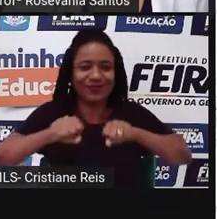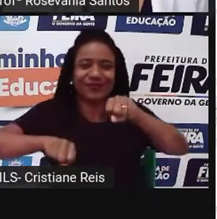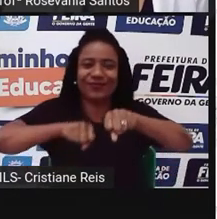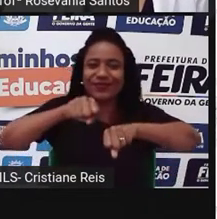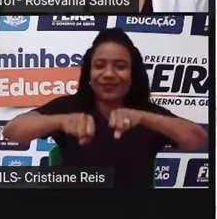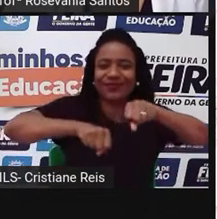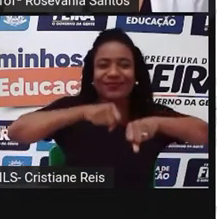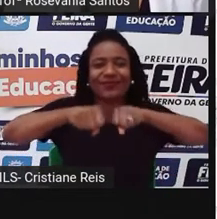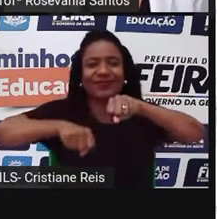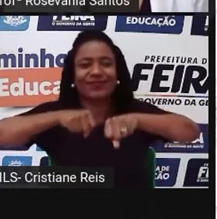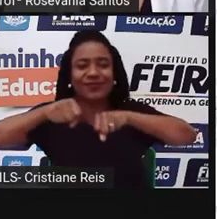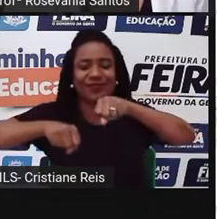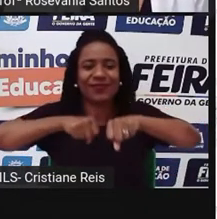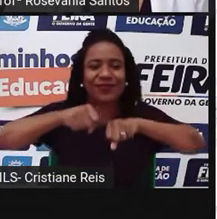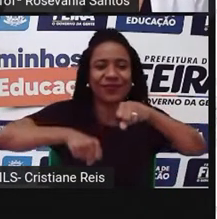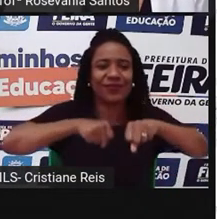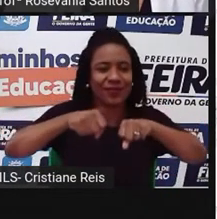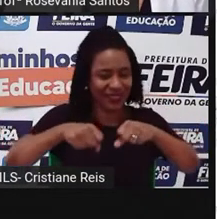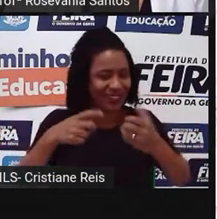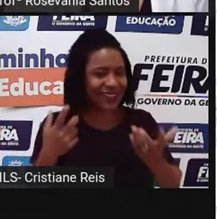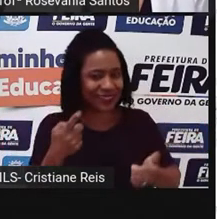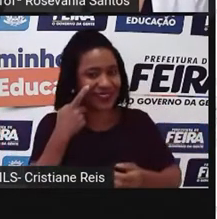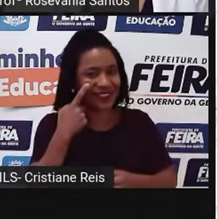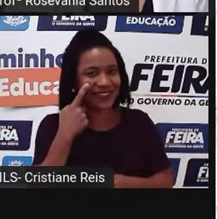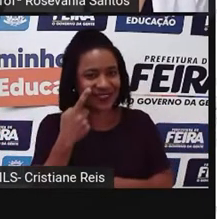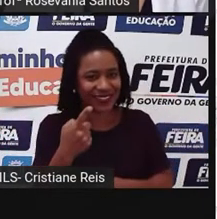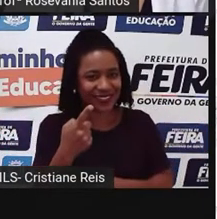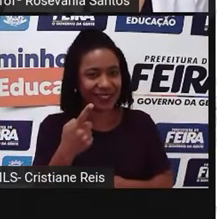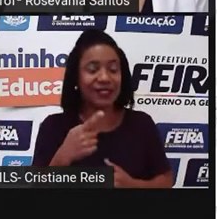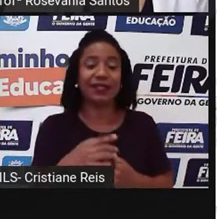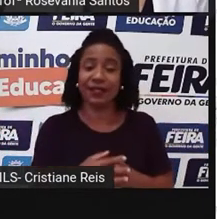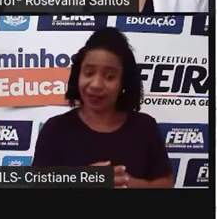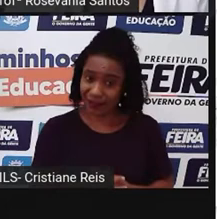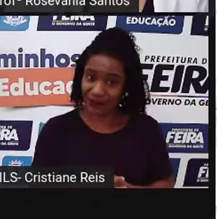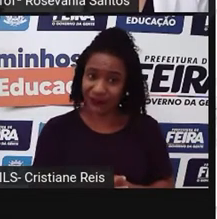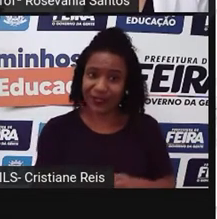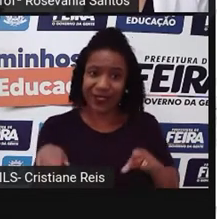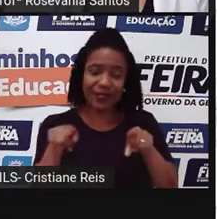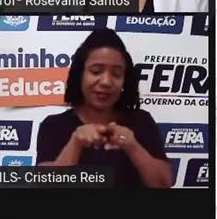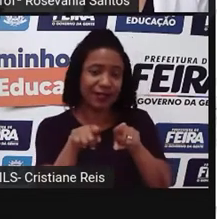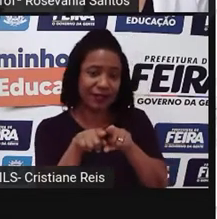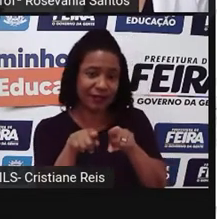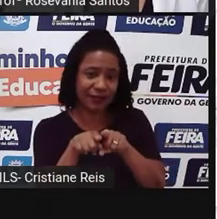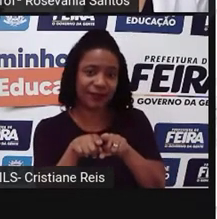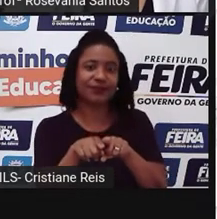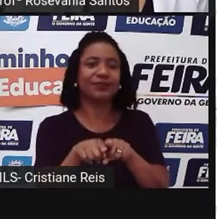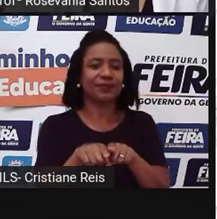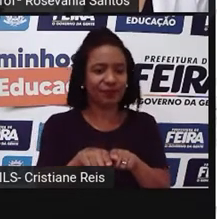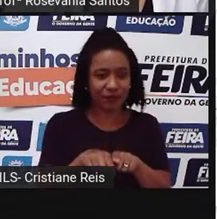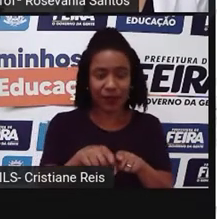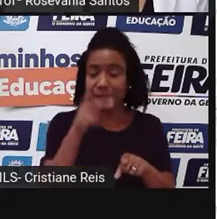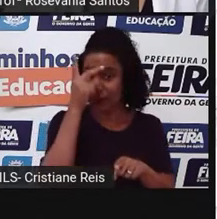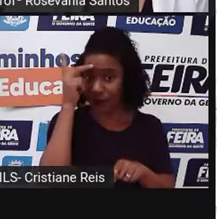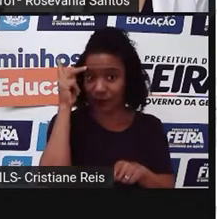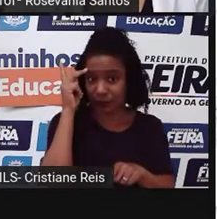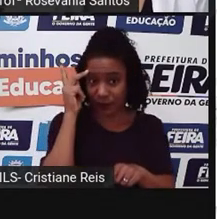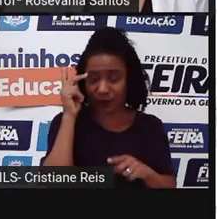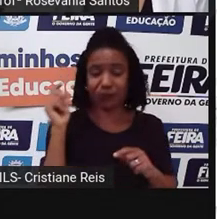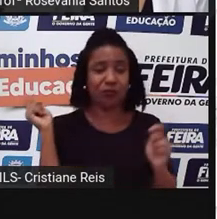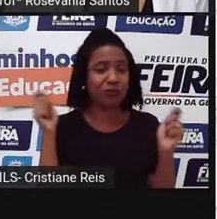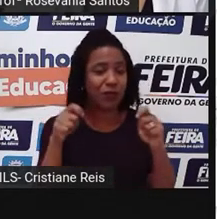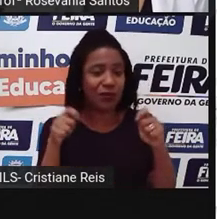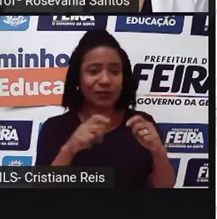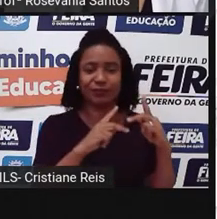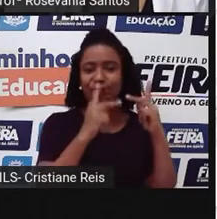Trilhas, né? Como a gente tem observado bastante também, nesse espaço. Tem o turismo também, para que as pessoas possam visitar